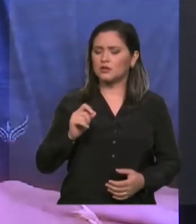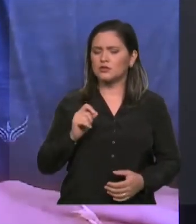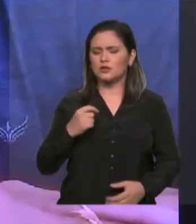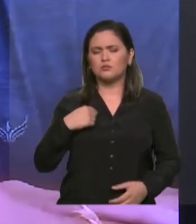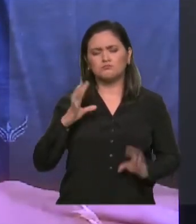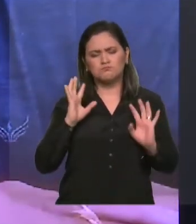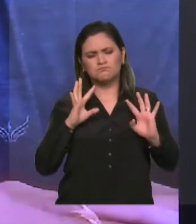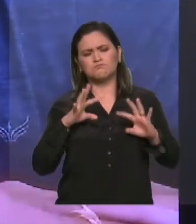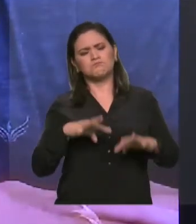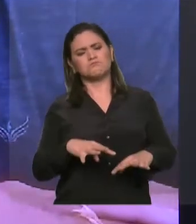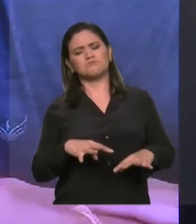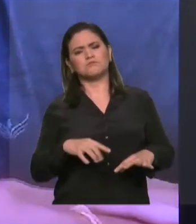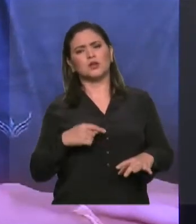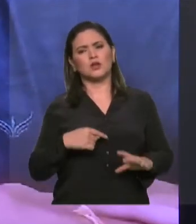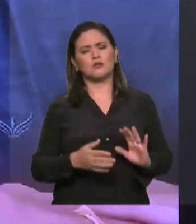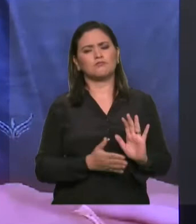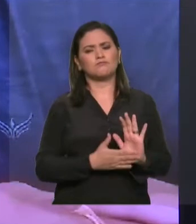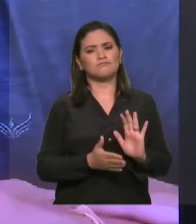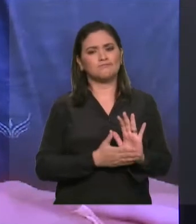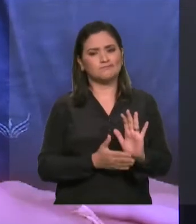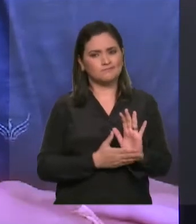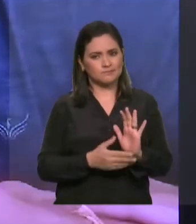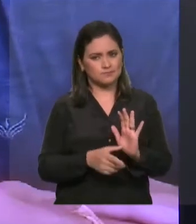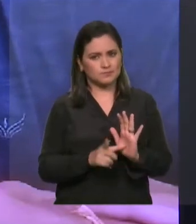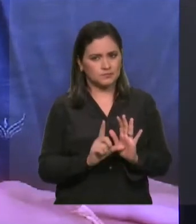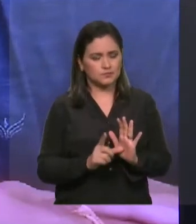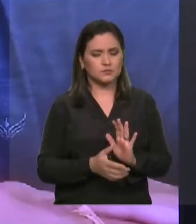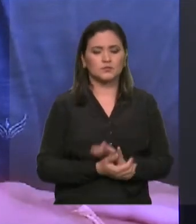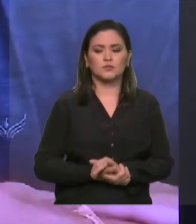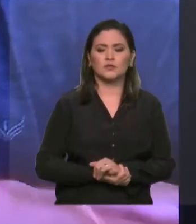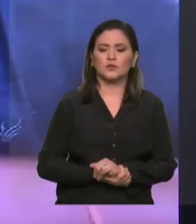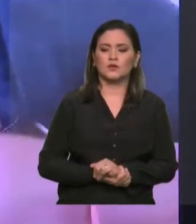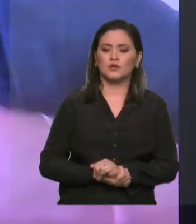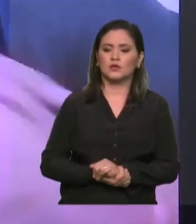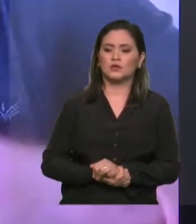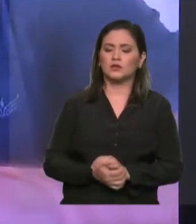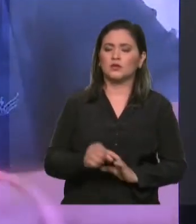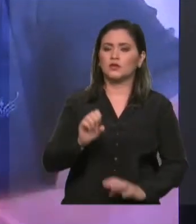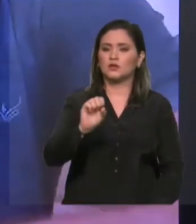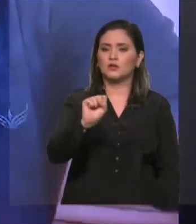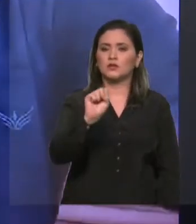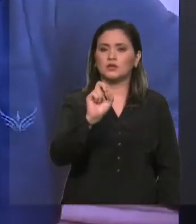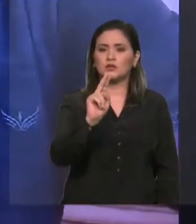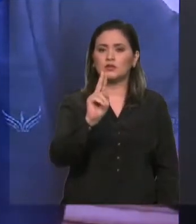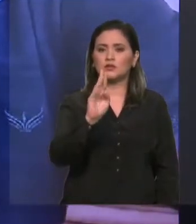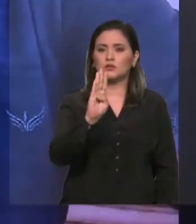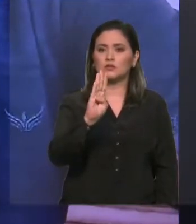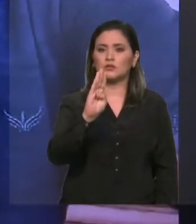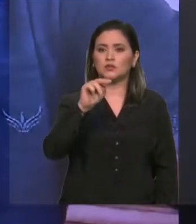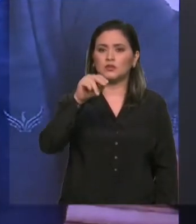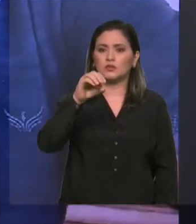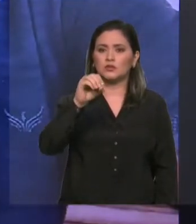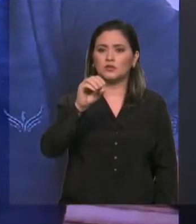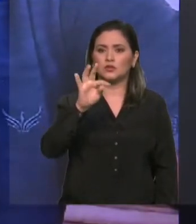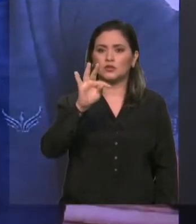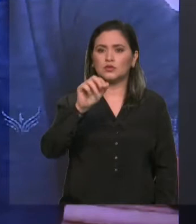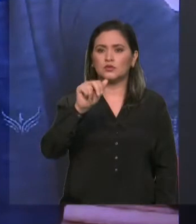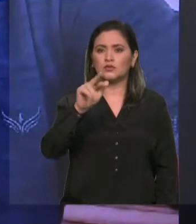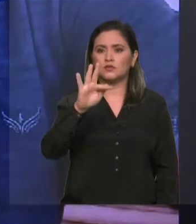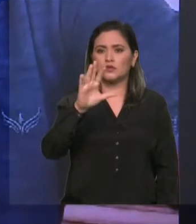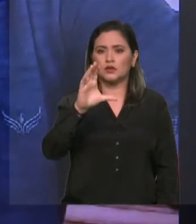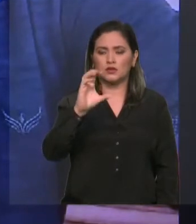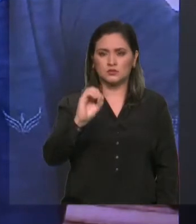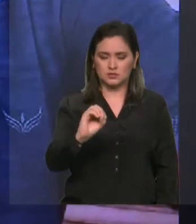eu apresentar esse projeto, que são, na verdade, as subnotificações. Se nós formos considerarmos os dados do